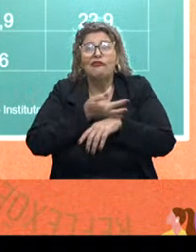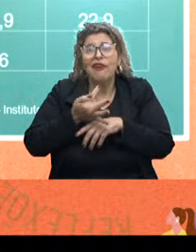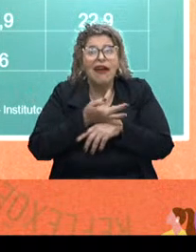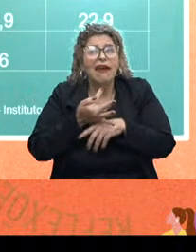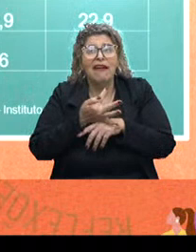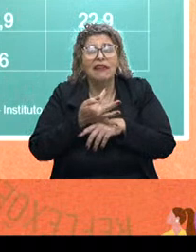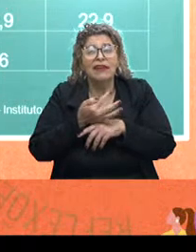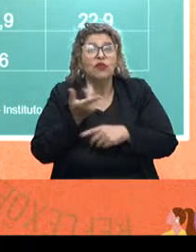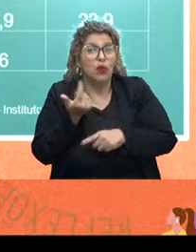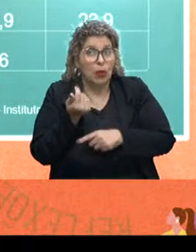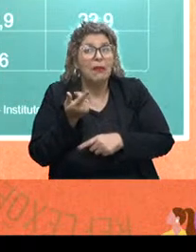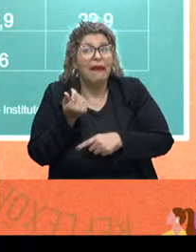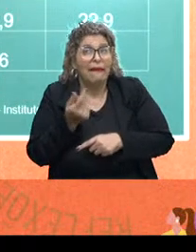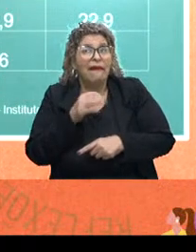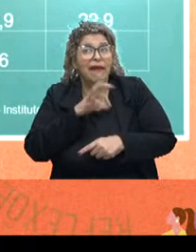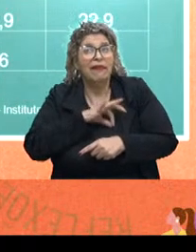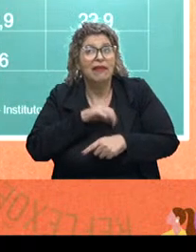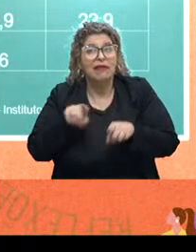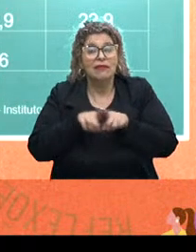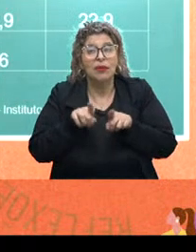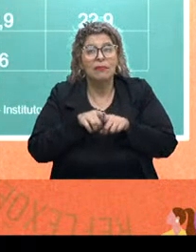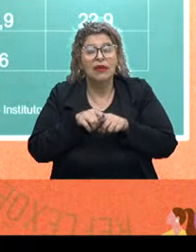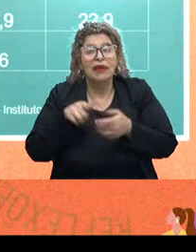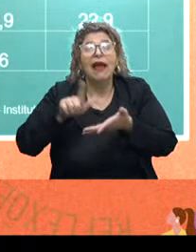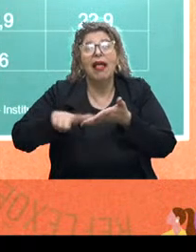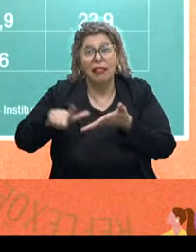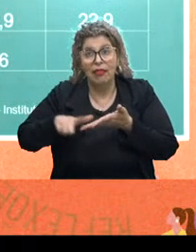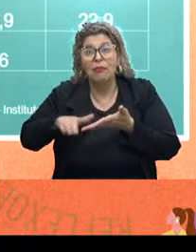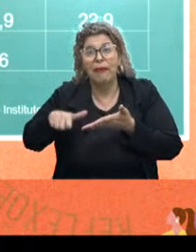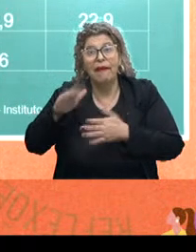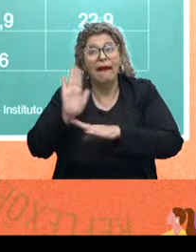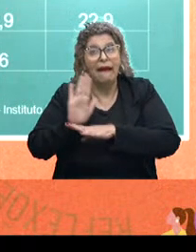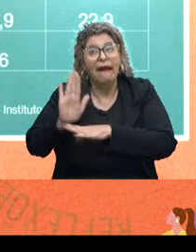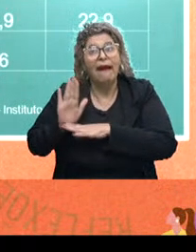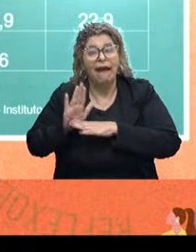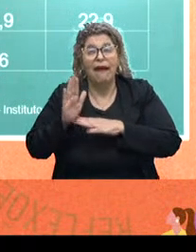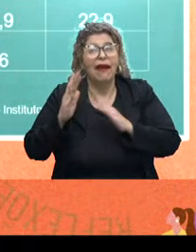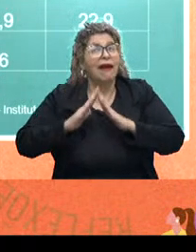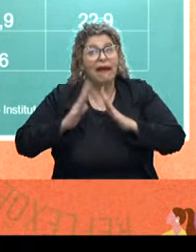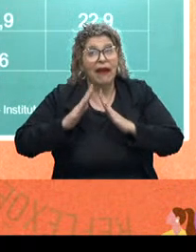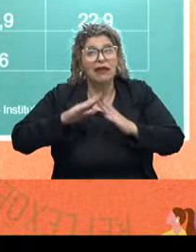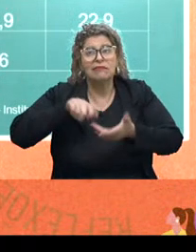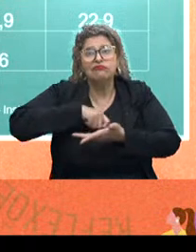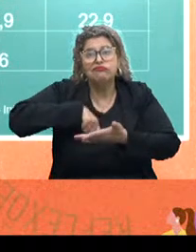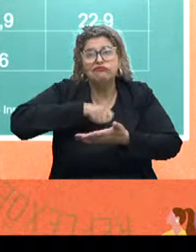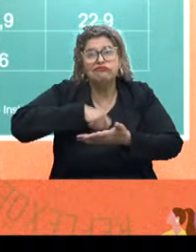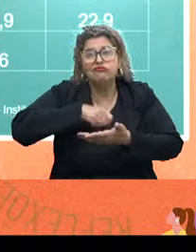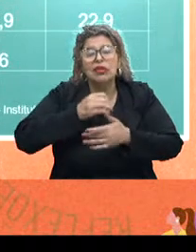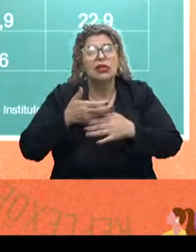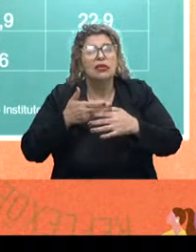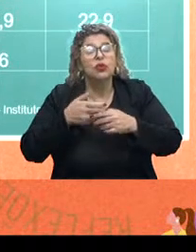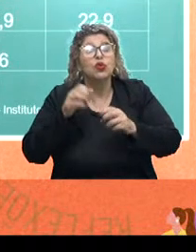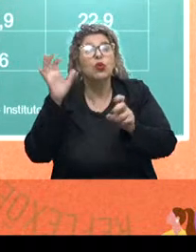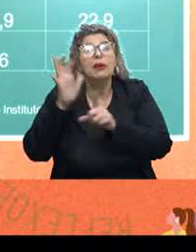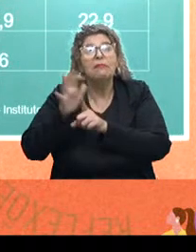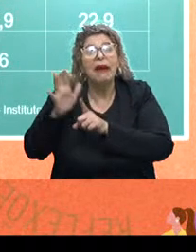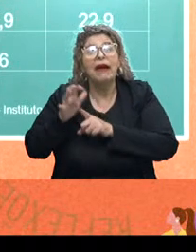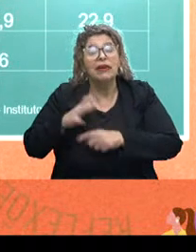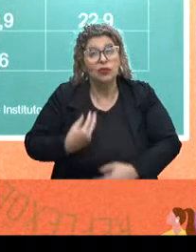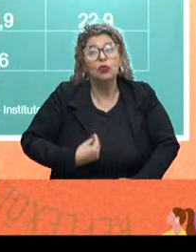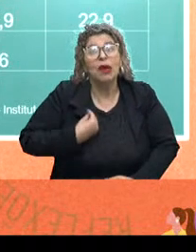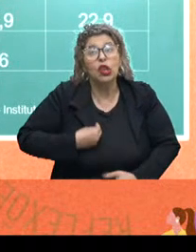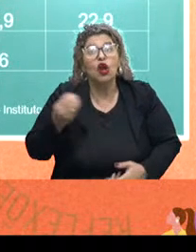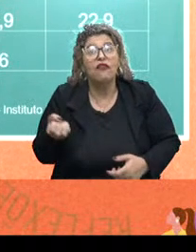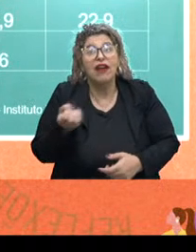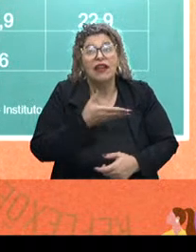conforme a renda de ter, inclusive, a faxineira ou a empregada. Então, é todo um impacto, é toda uma nova realidade que